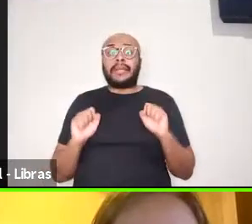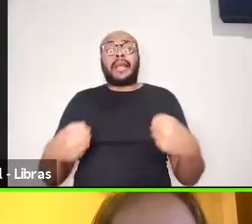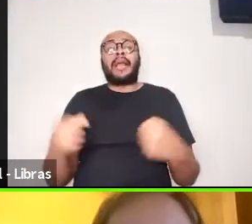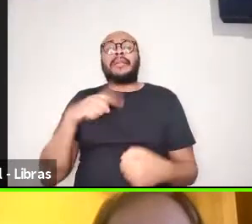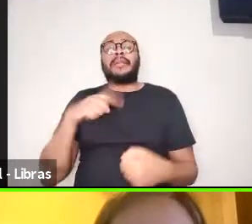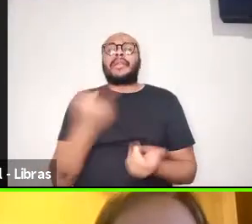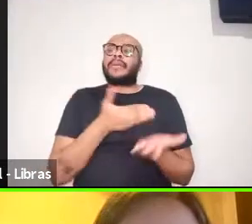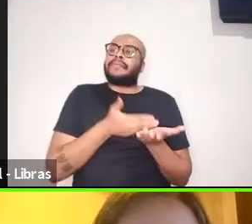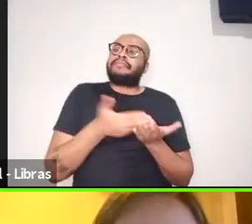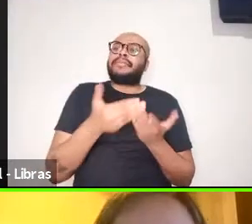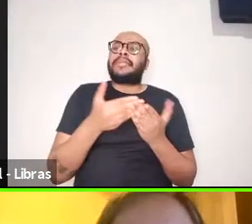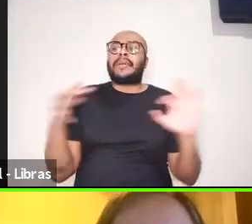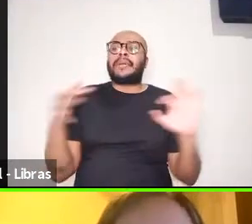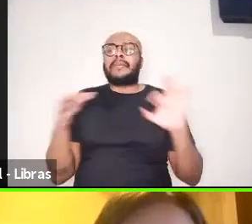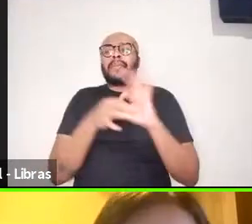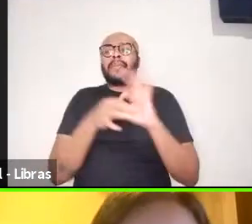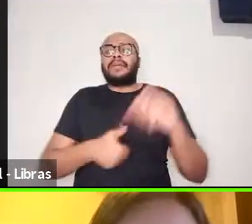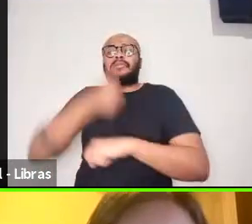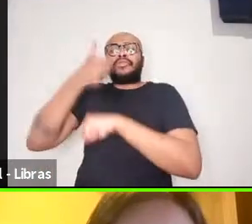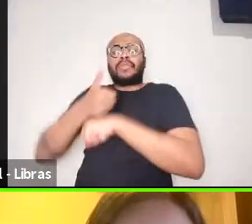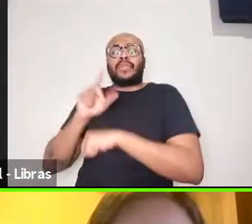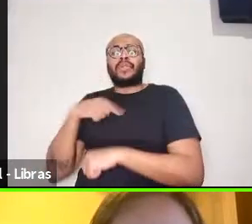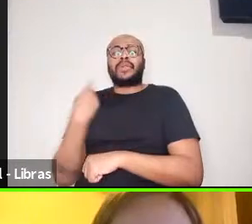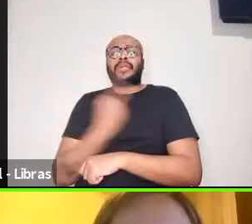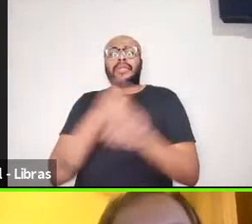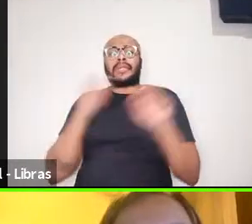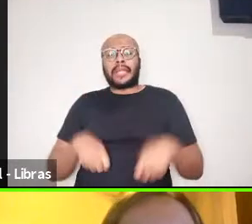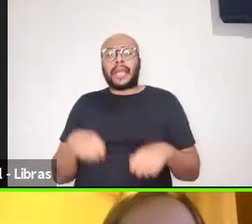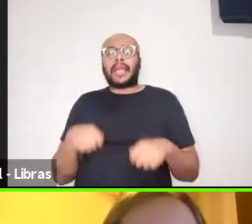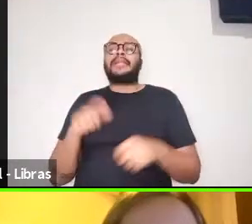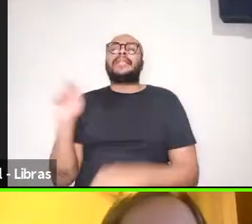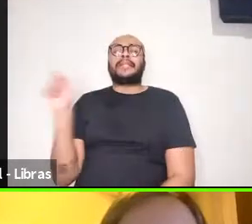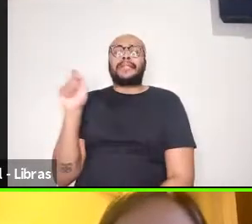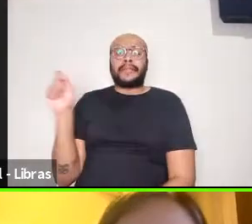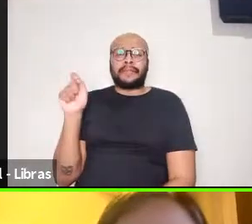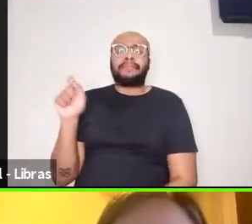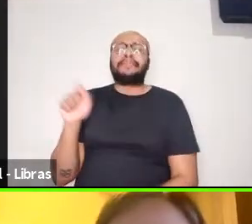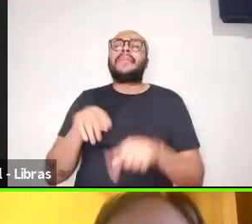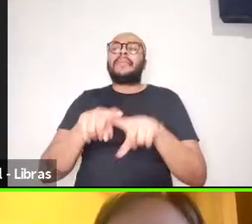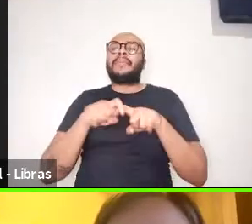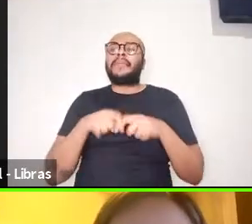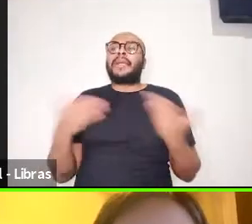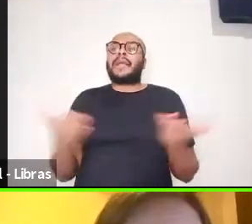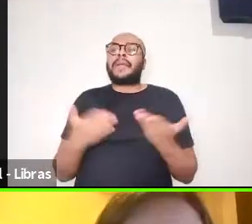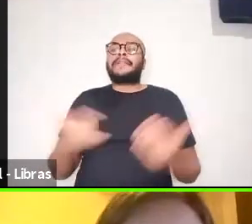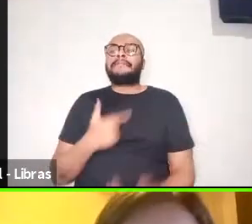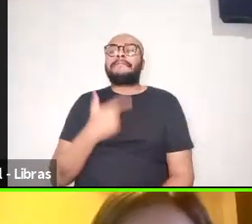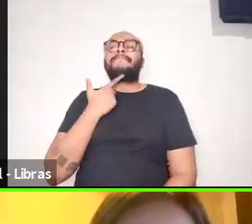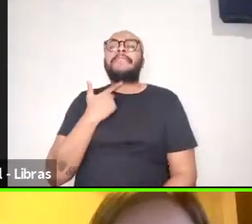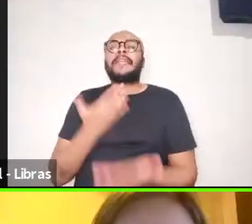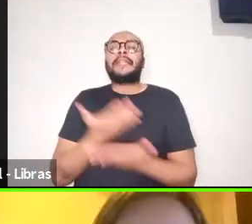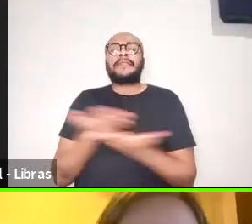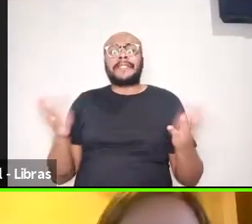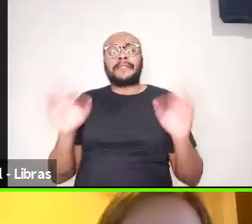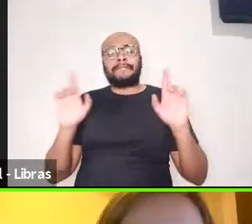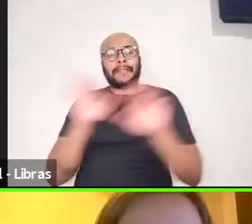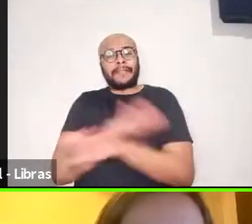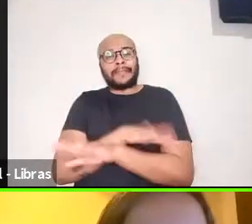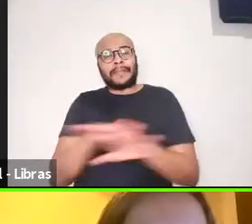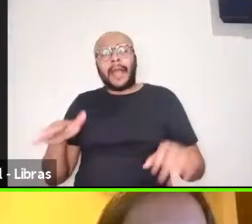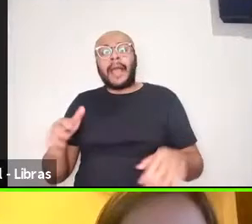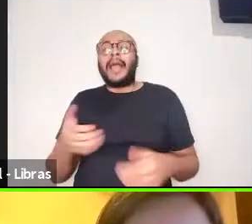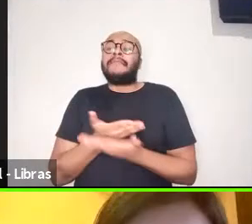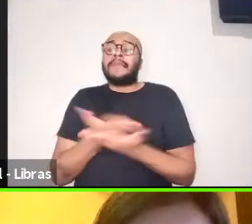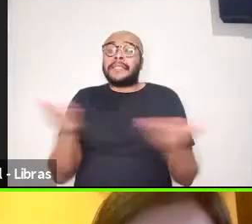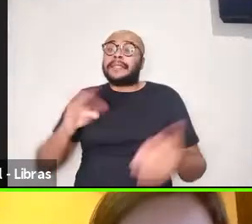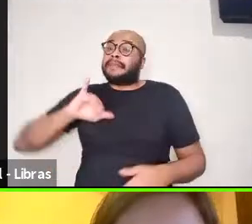estabelecer como diretoria e como associação. Então, é, meu desejo é que vocês aproveitem muito, tenho certeza que